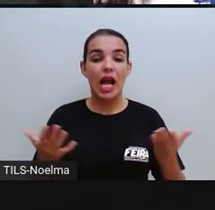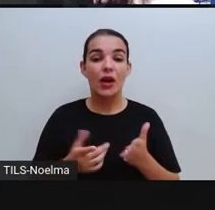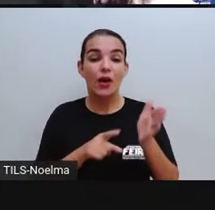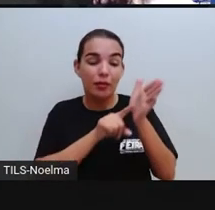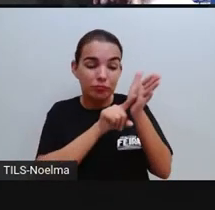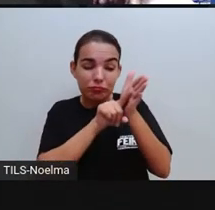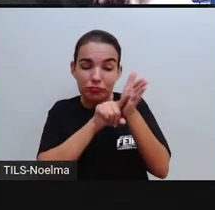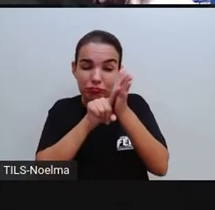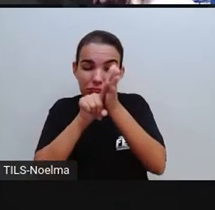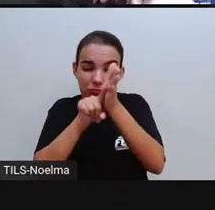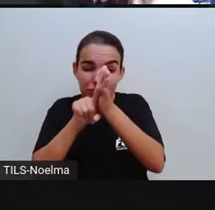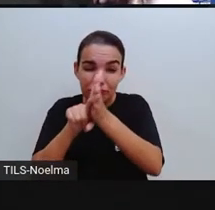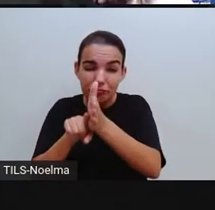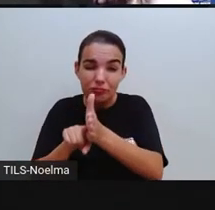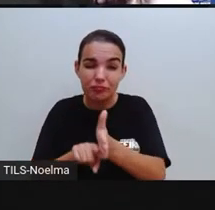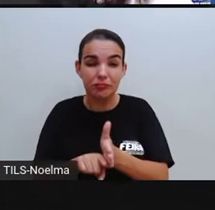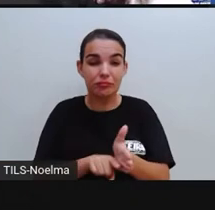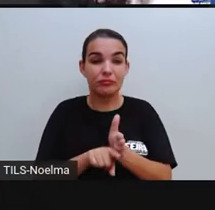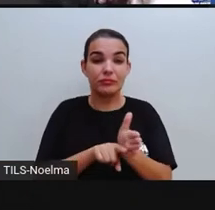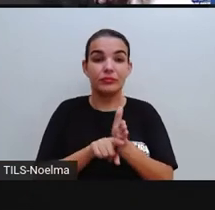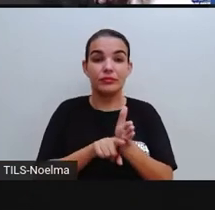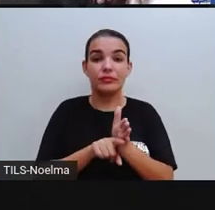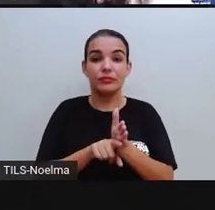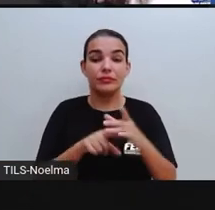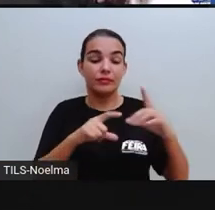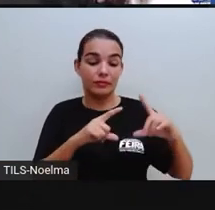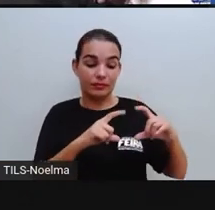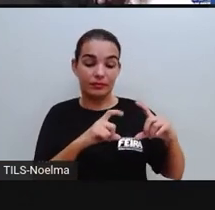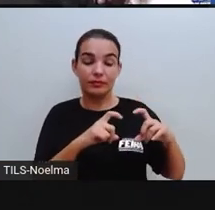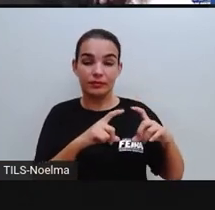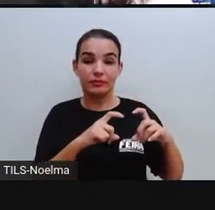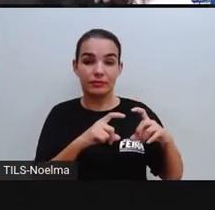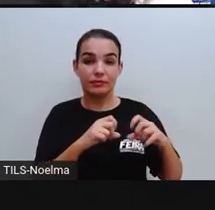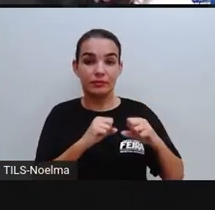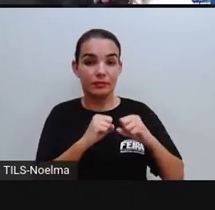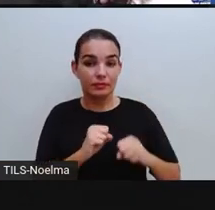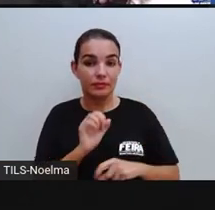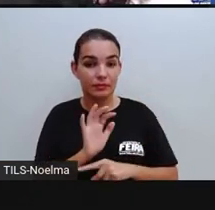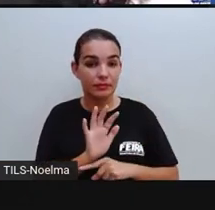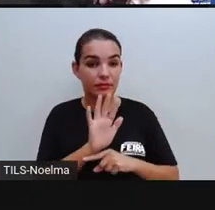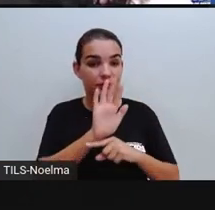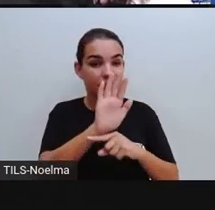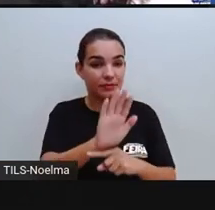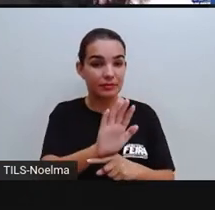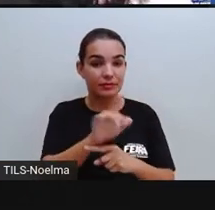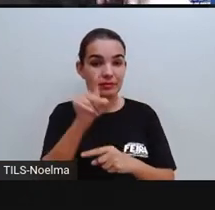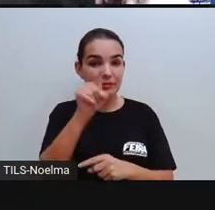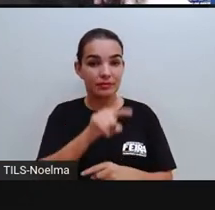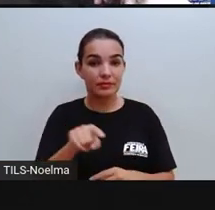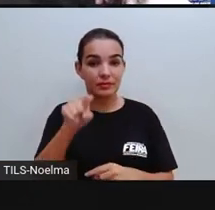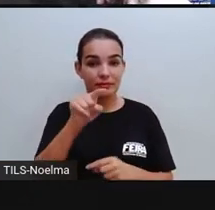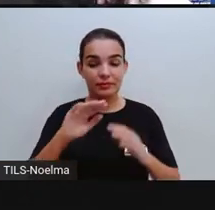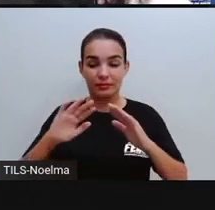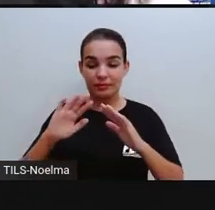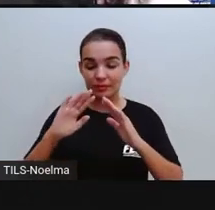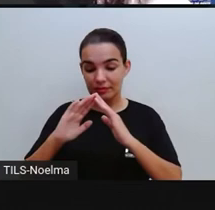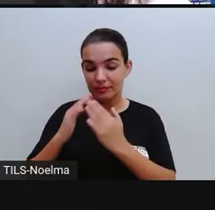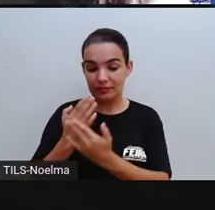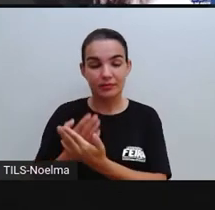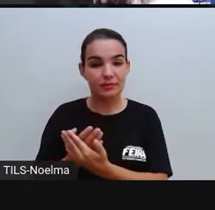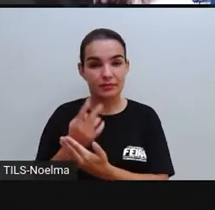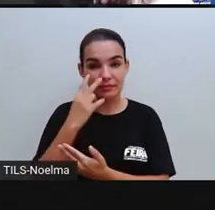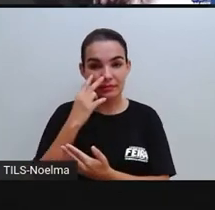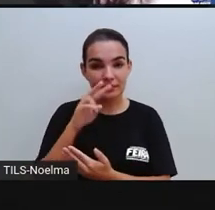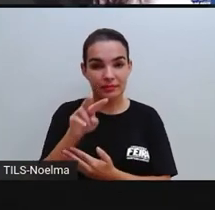Então, olha lá, a gente fazendo aí a investigação através da imagem, mais uma vez a gente investigando as escolas, ó, a PROC